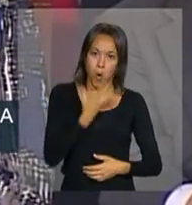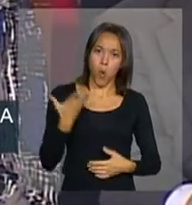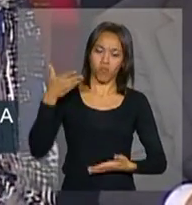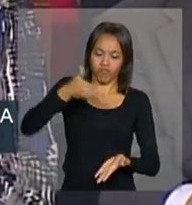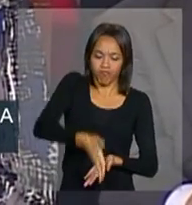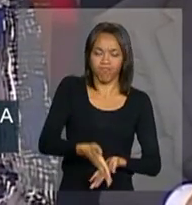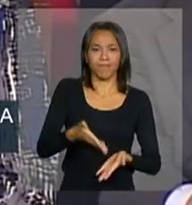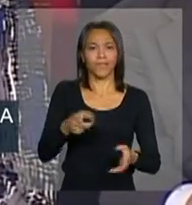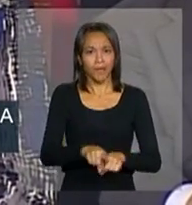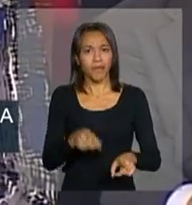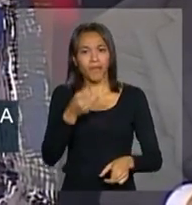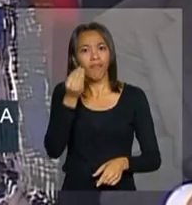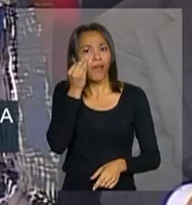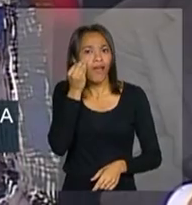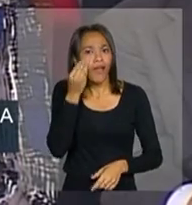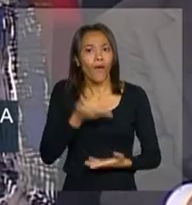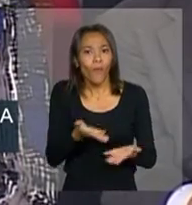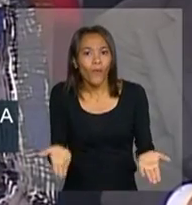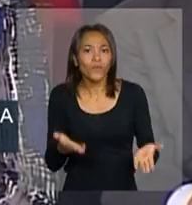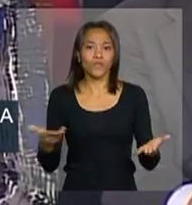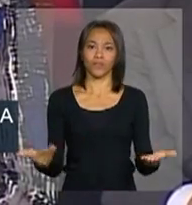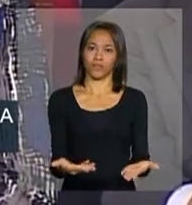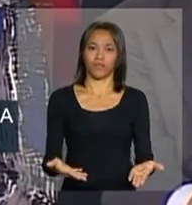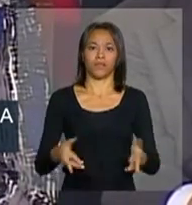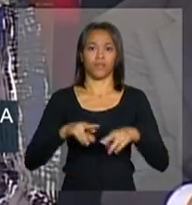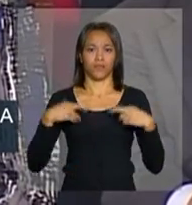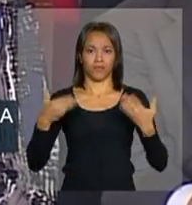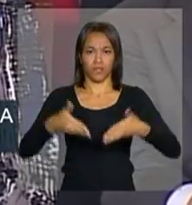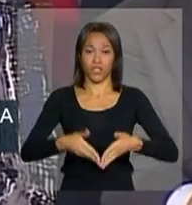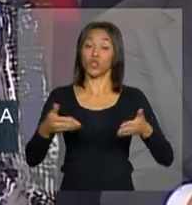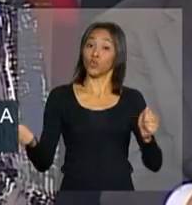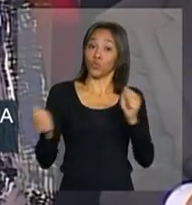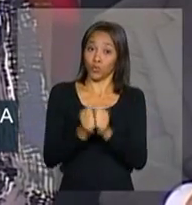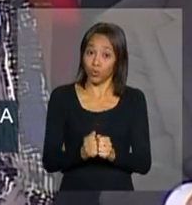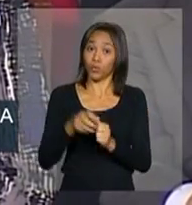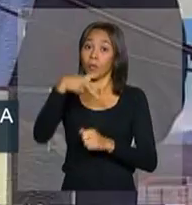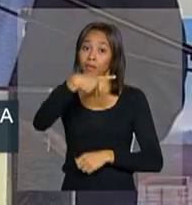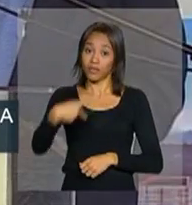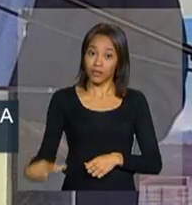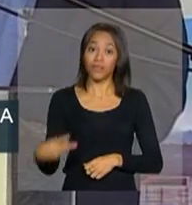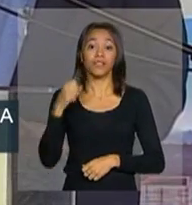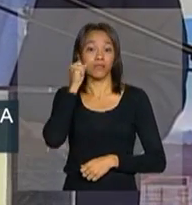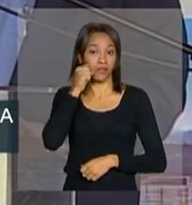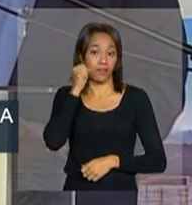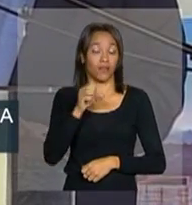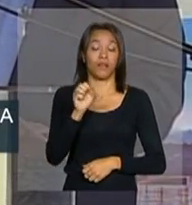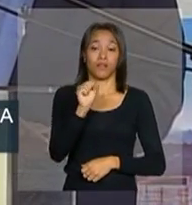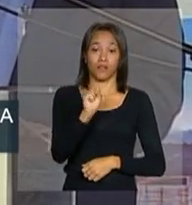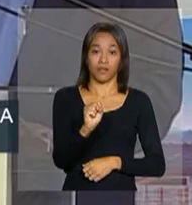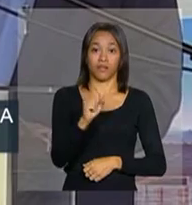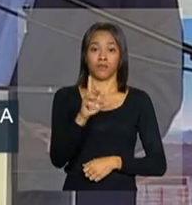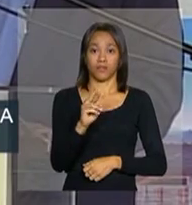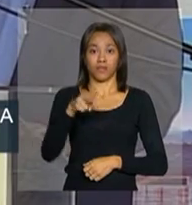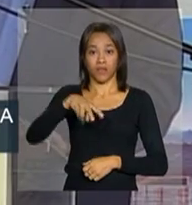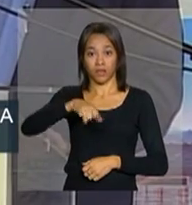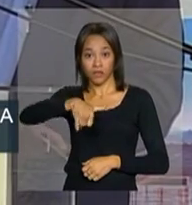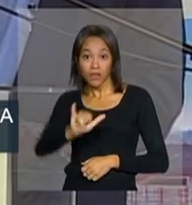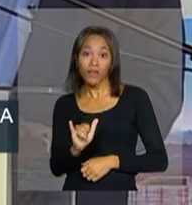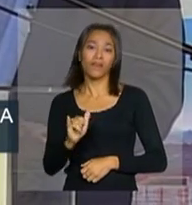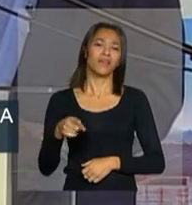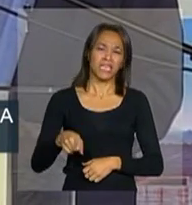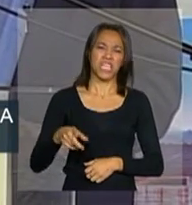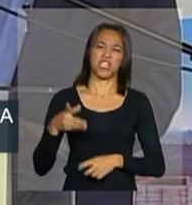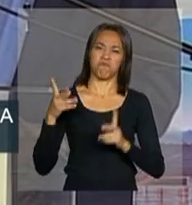e ainda poder participar desse evento, junto com o presidente Sarney, que também tem uma história muito grande de defesa da